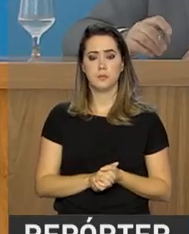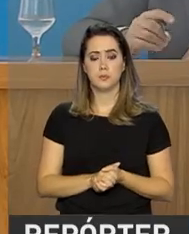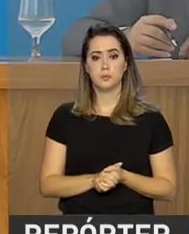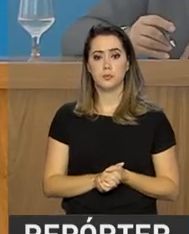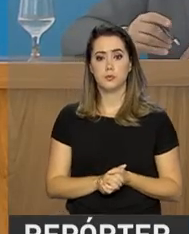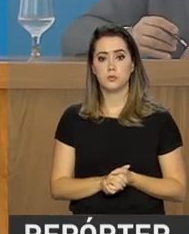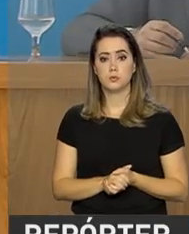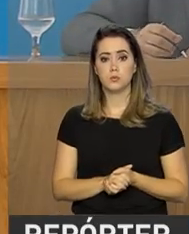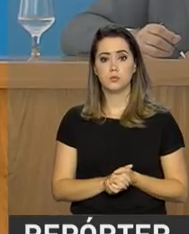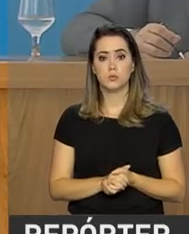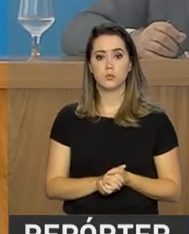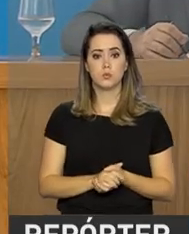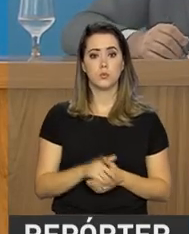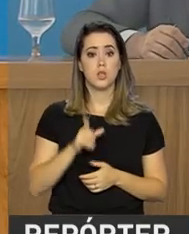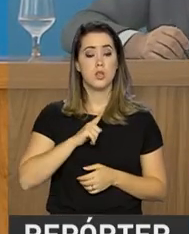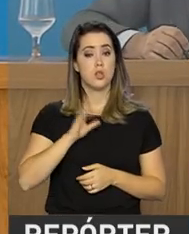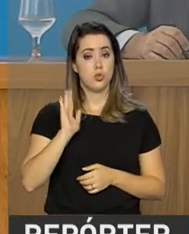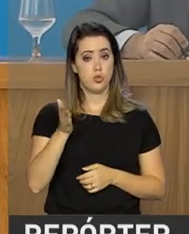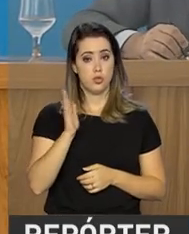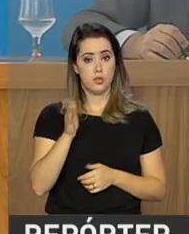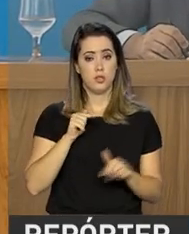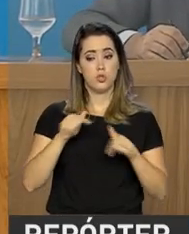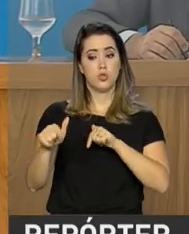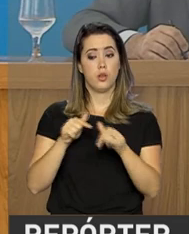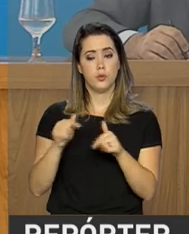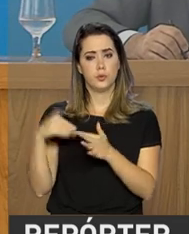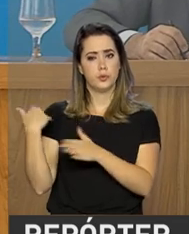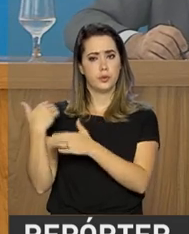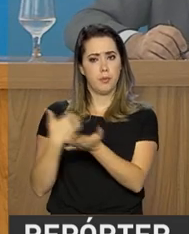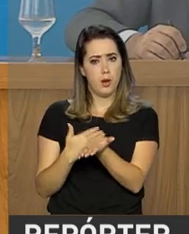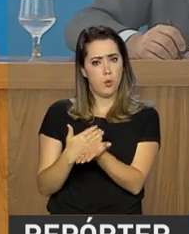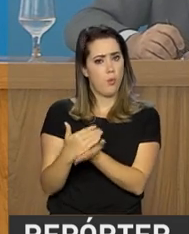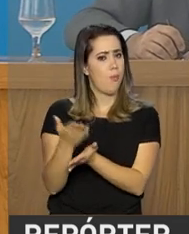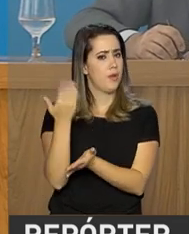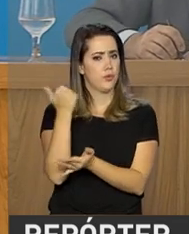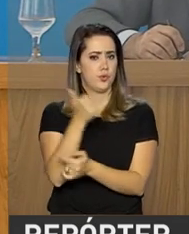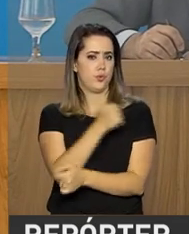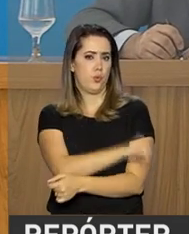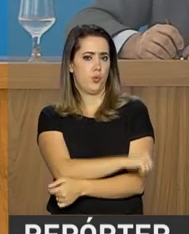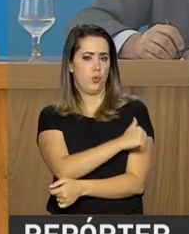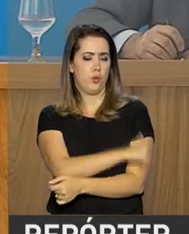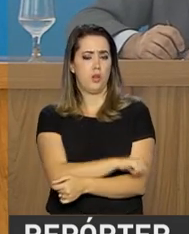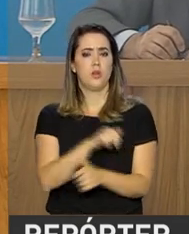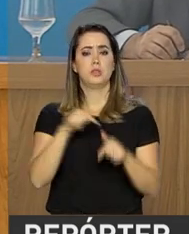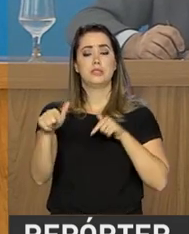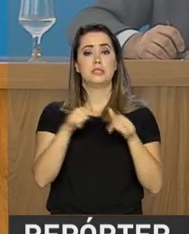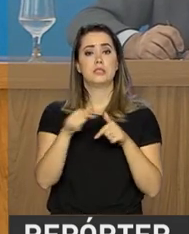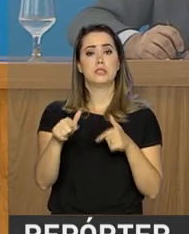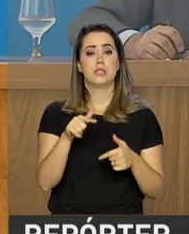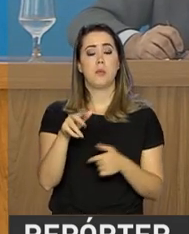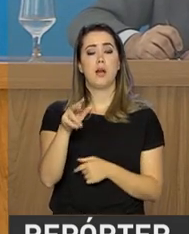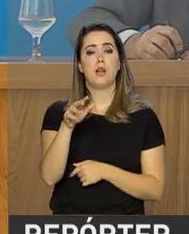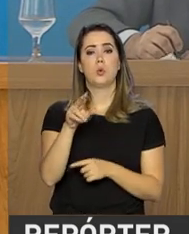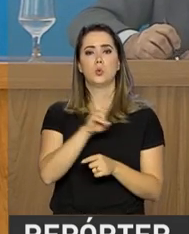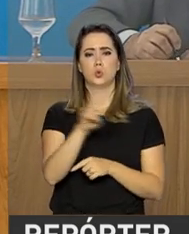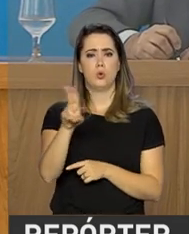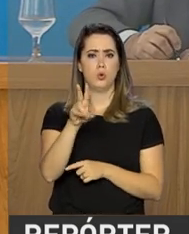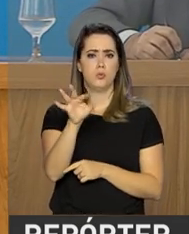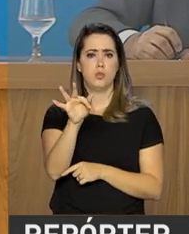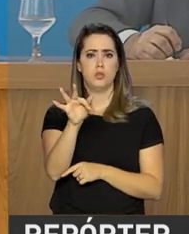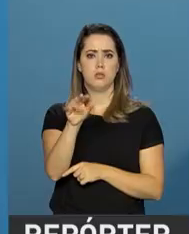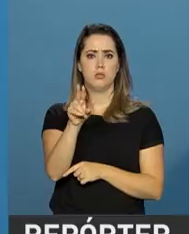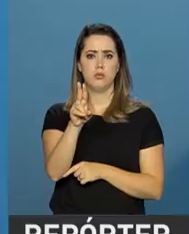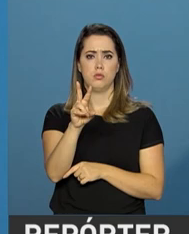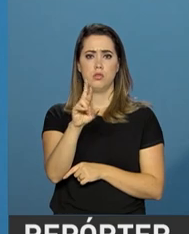Já existe um Estado maior conjunto operando no Rio desde o início da Operação Rio, que nós chamamos de Operação Furacão, com a